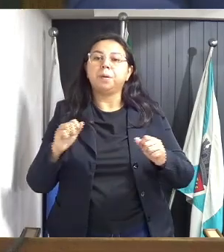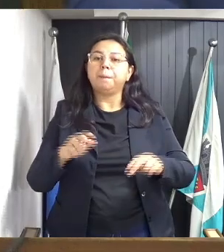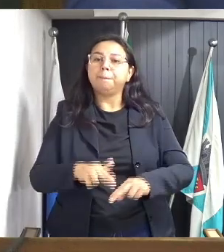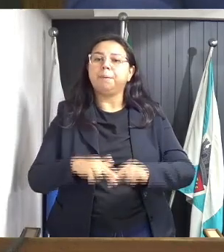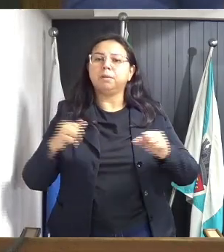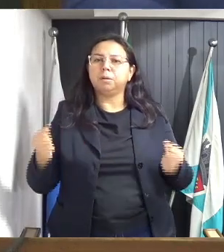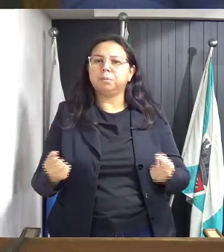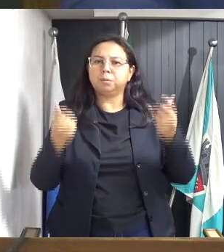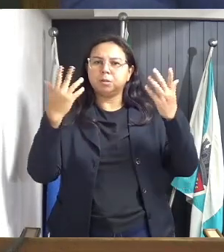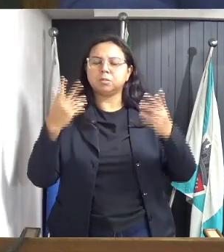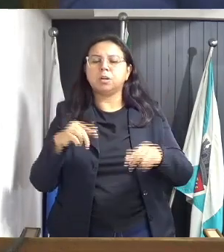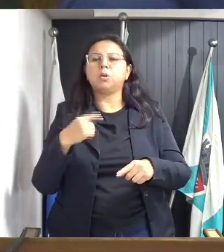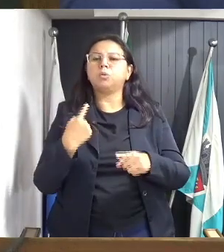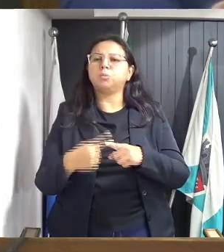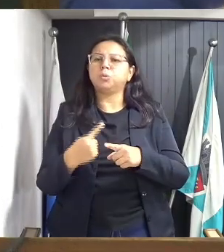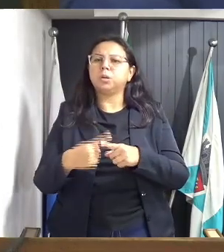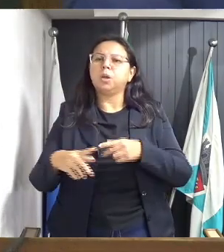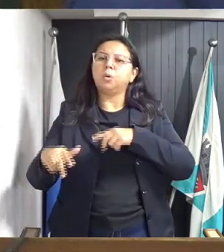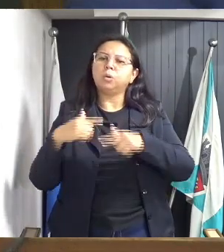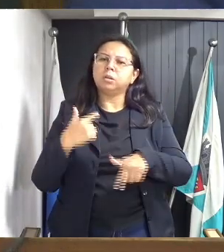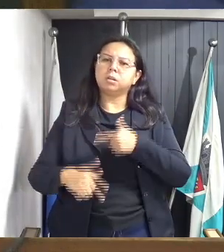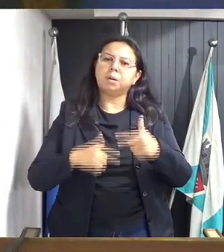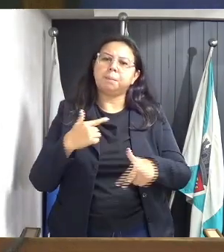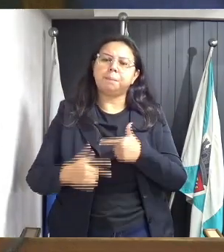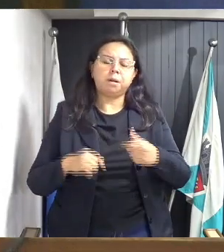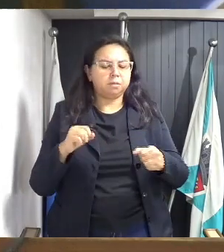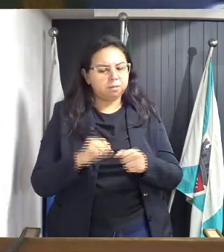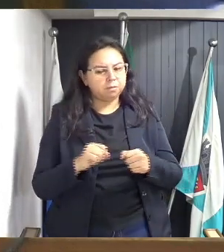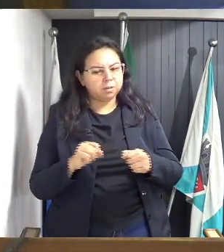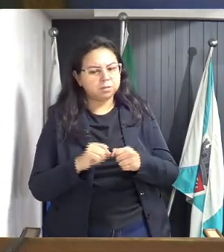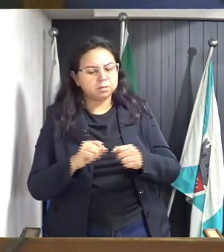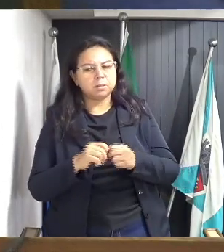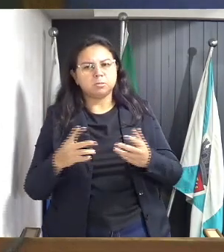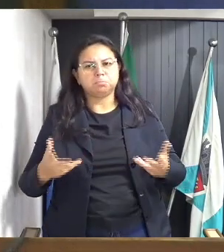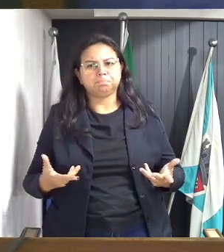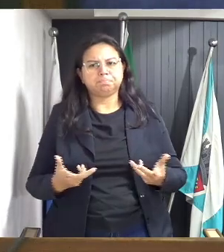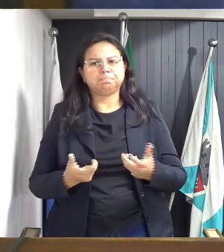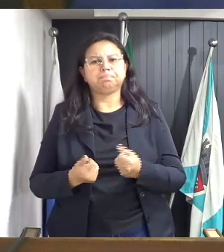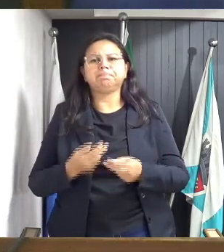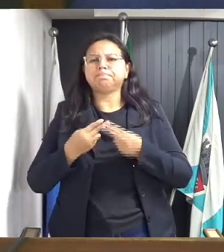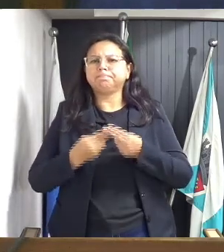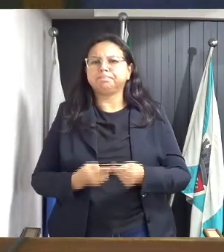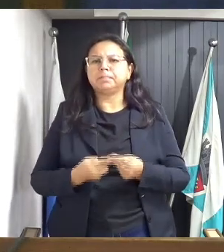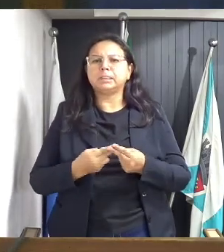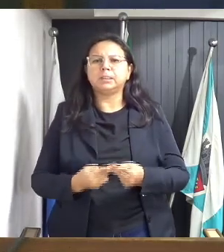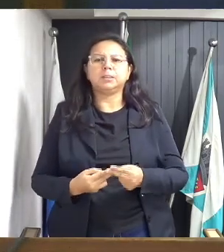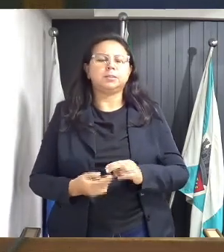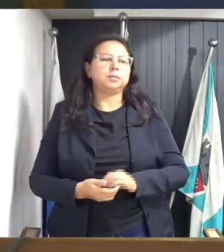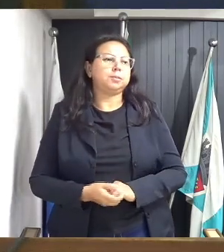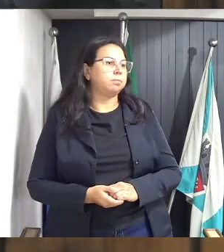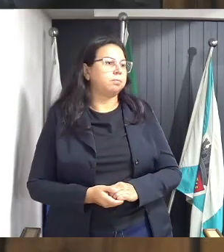imprecedível trabalho que vem desenvolvendo, ao exercer suas funções com eficiência, seriedade, resiliência e exílio.